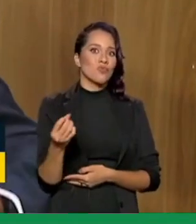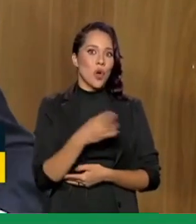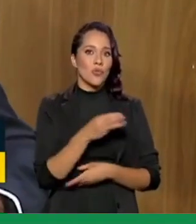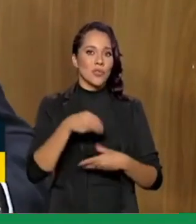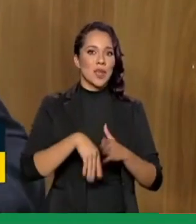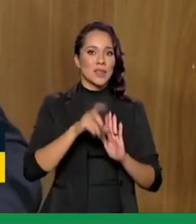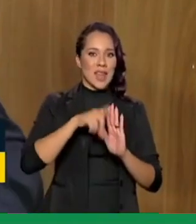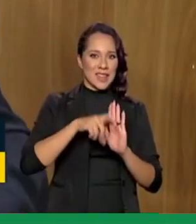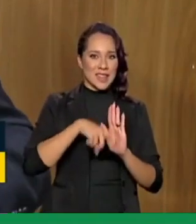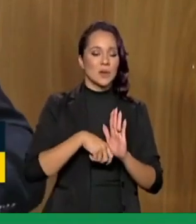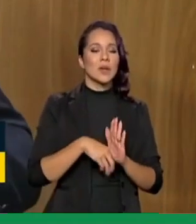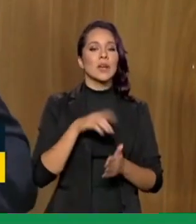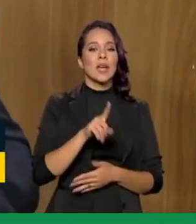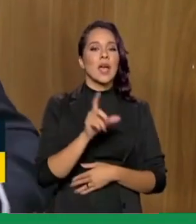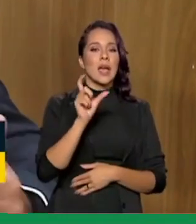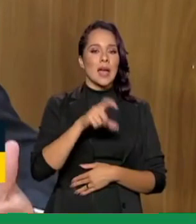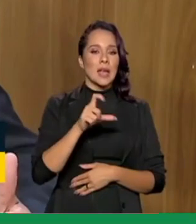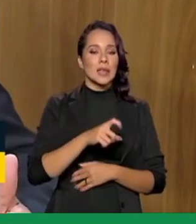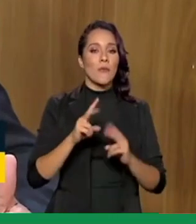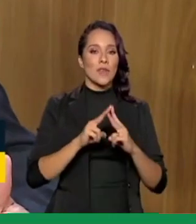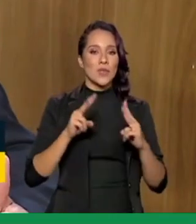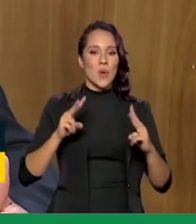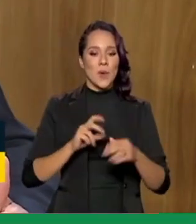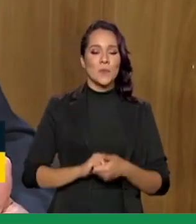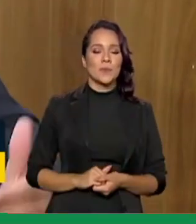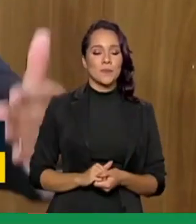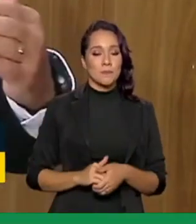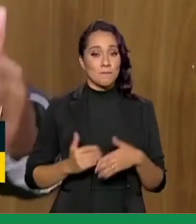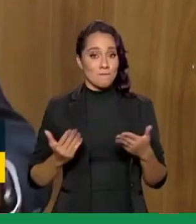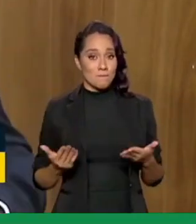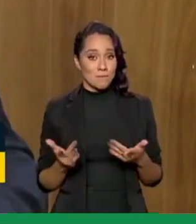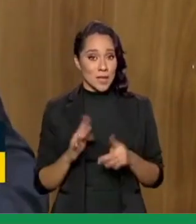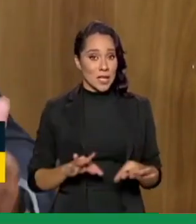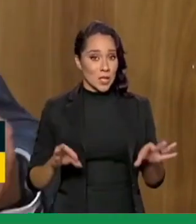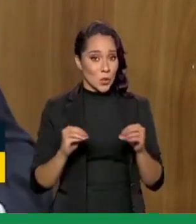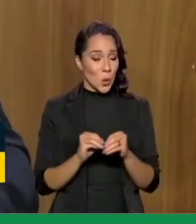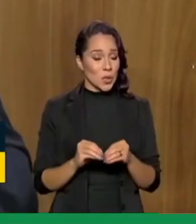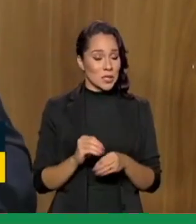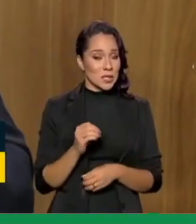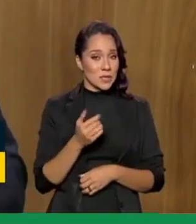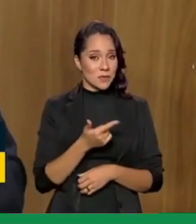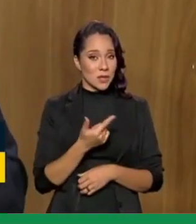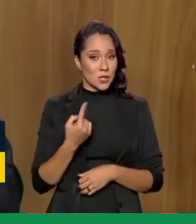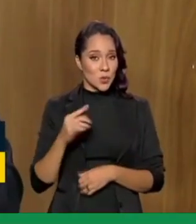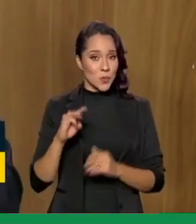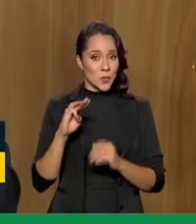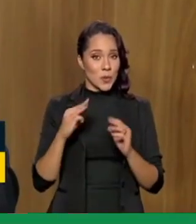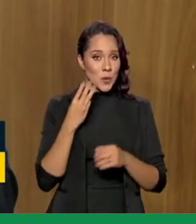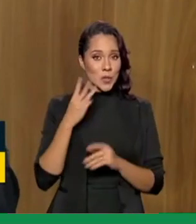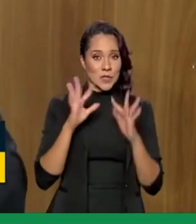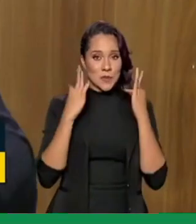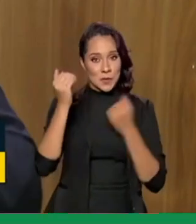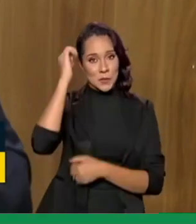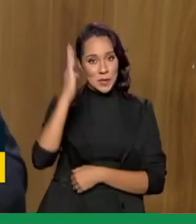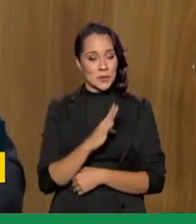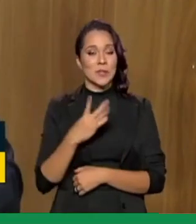dentro do cartão do Auxílio Brasil que foi o cartão virtual então todas as quase 21 milhões de famílias brasileiras